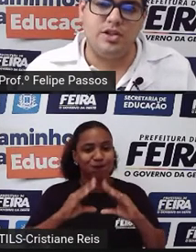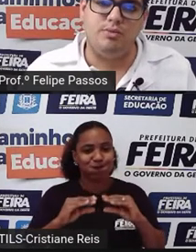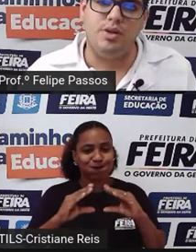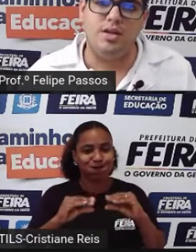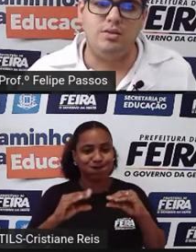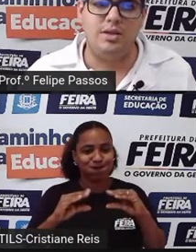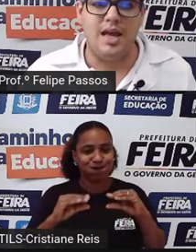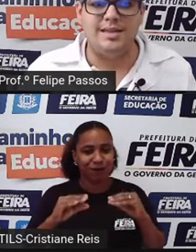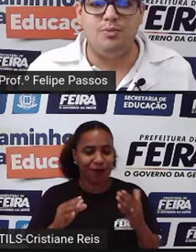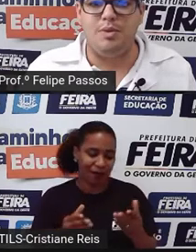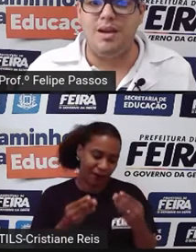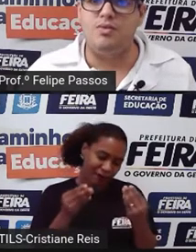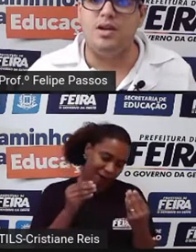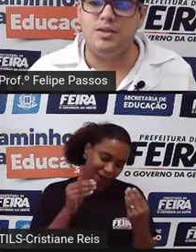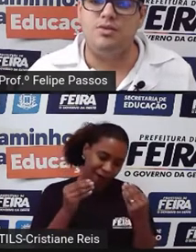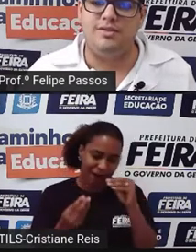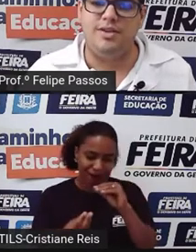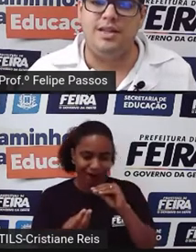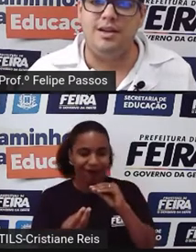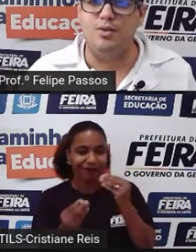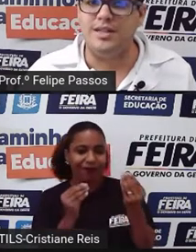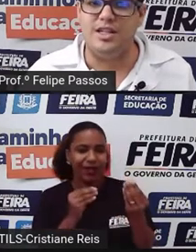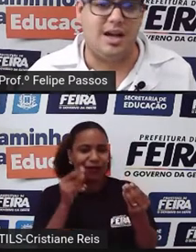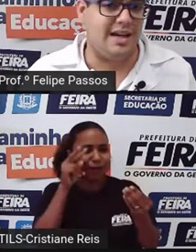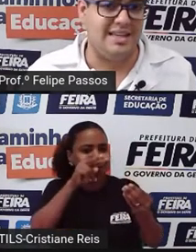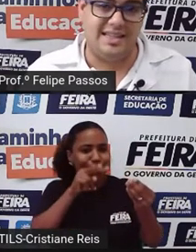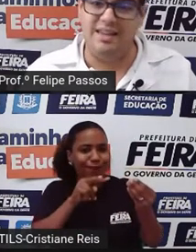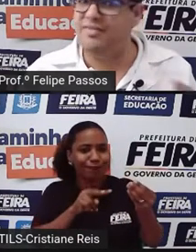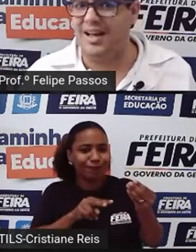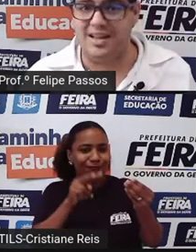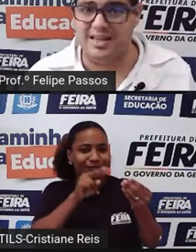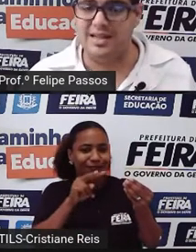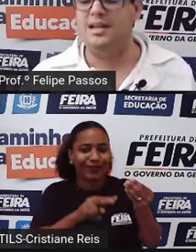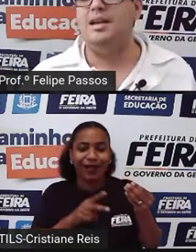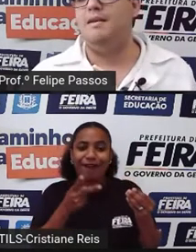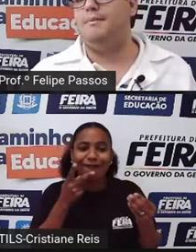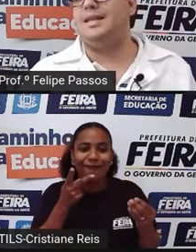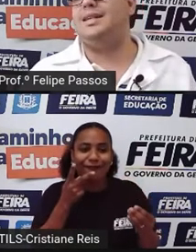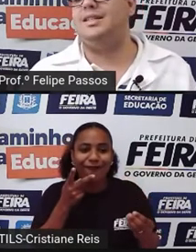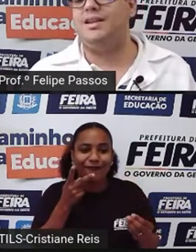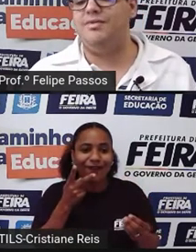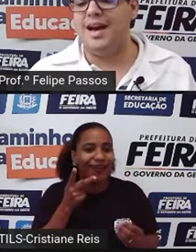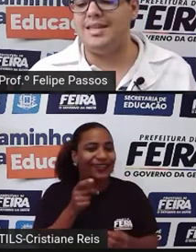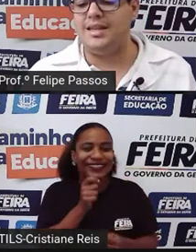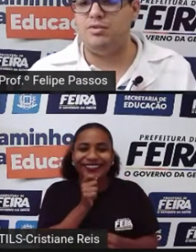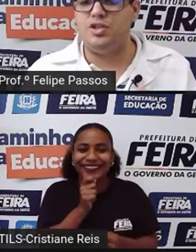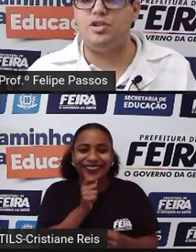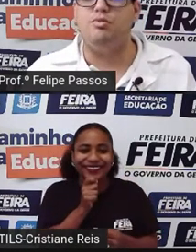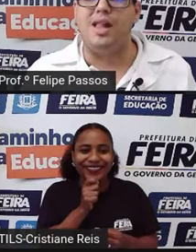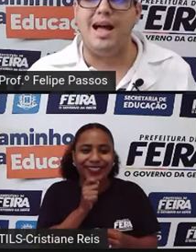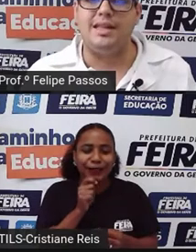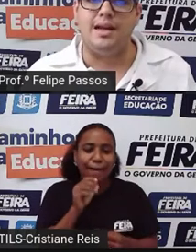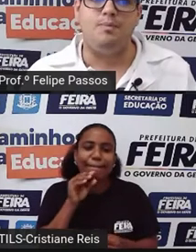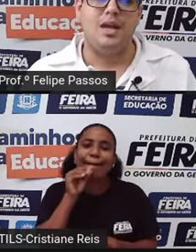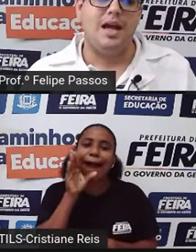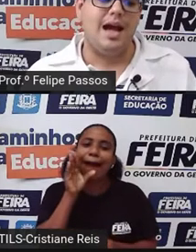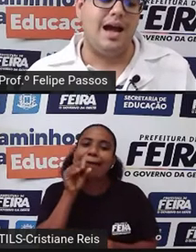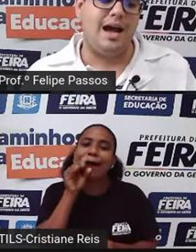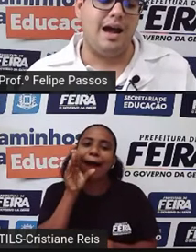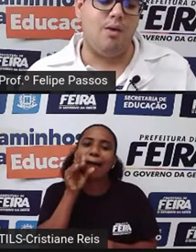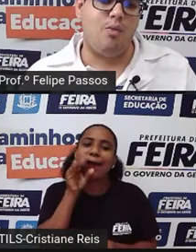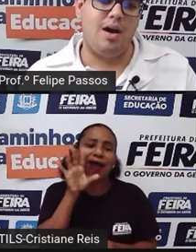vão estimulando desde o primeiro ano de vida, ou seja, a criança nem fala ainda, mas ela já vai sendo estimulada